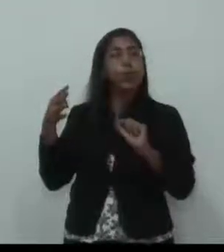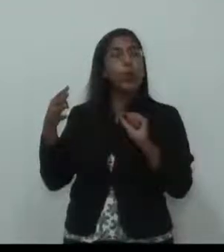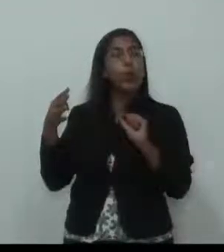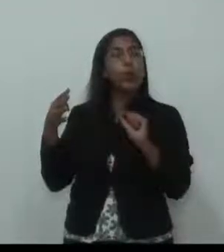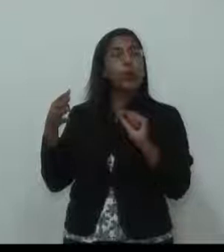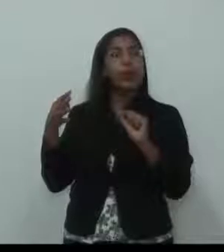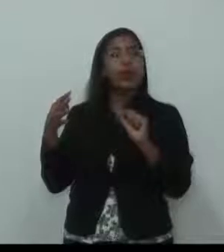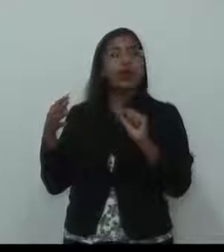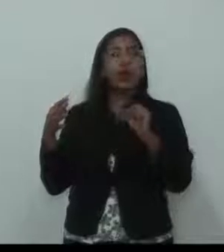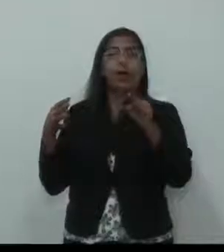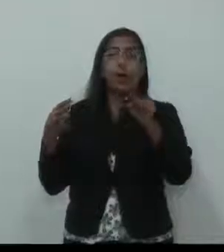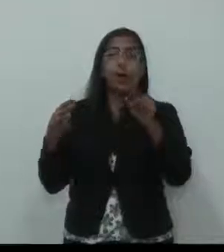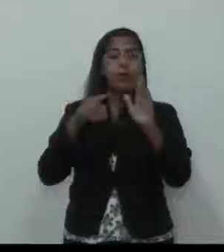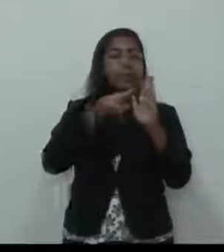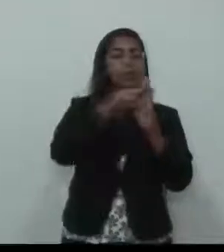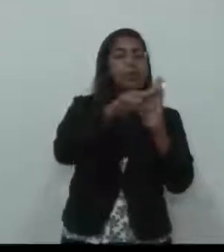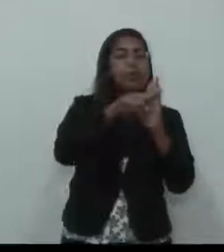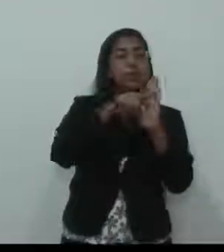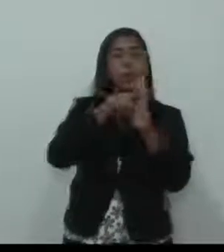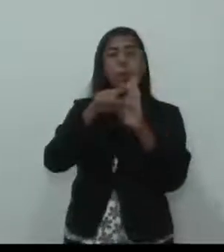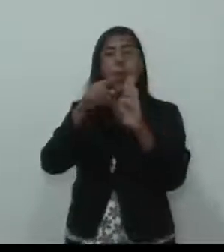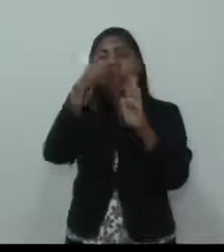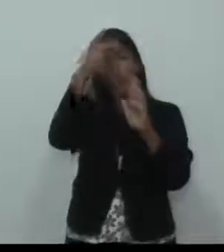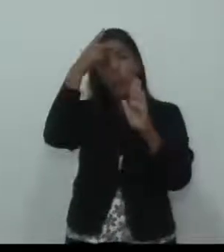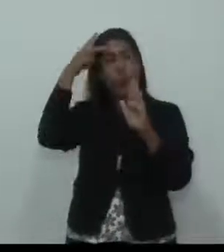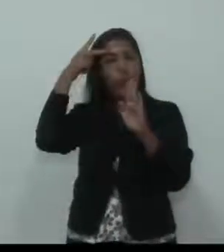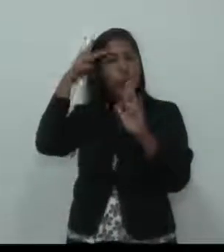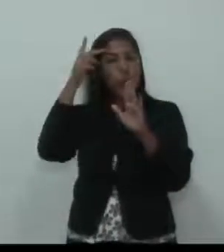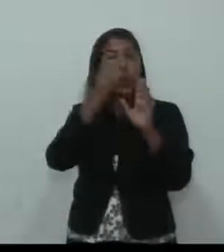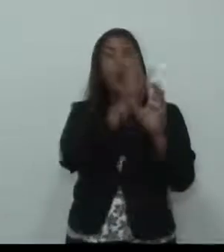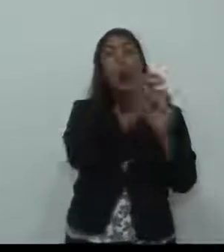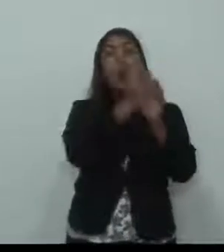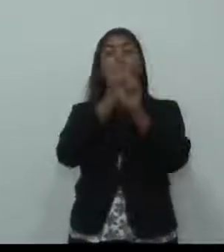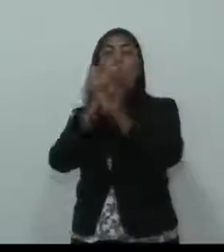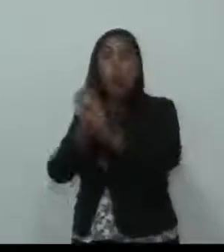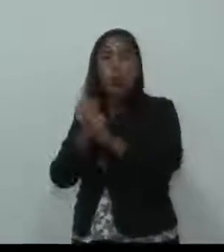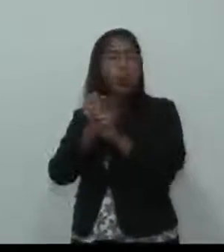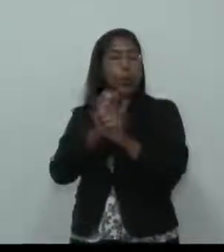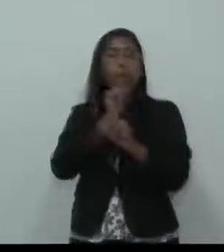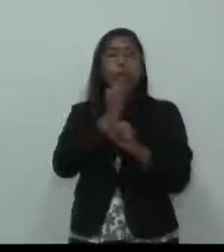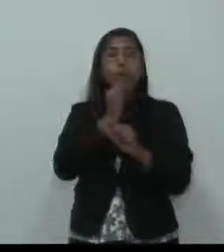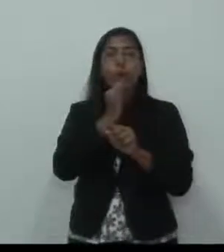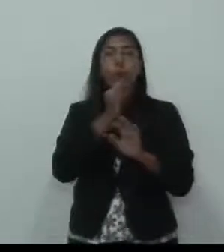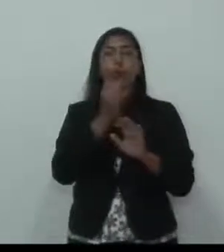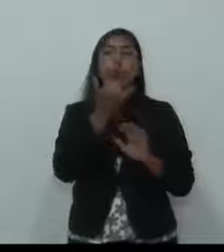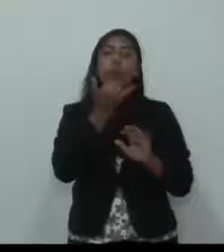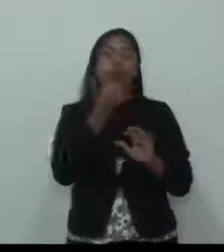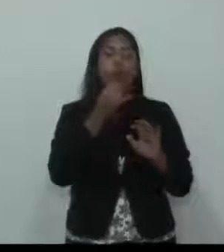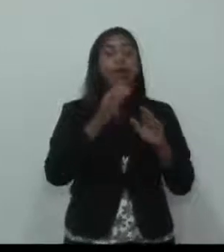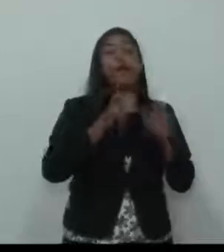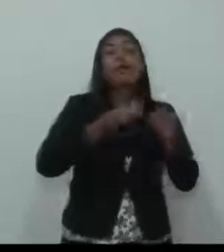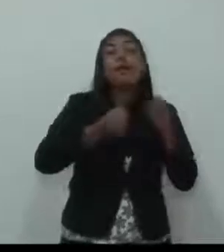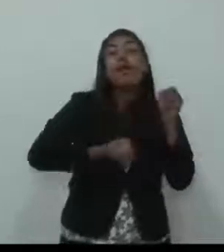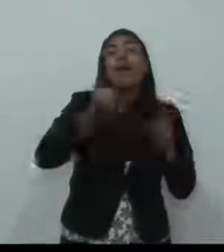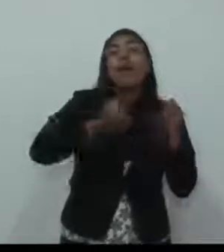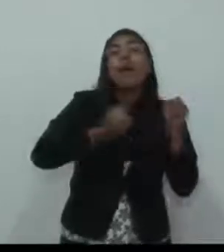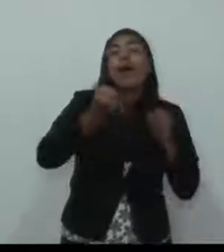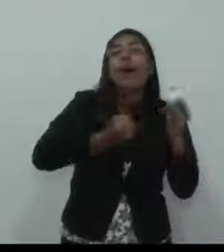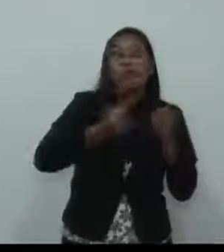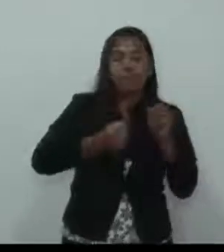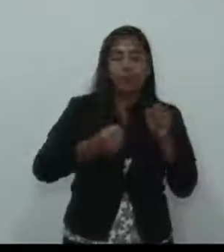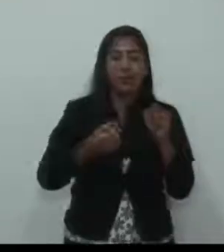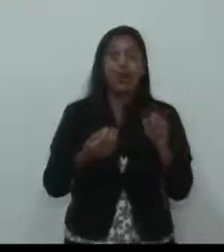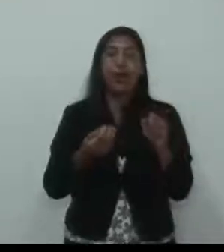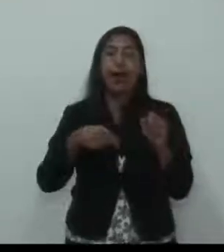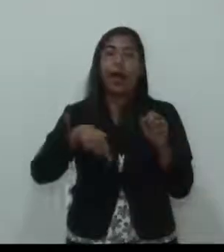DENATRAN, do licenciamento dos veículos emplacados em vinhedo. Então, lá embaixo,